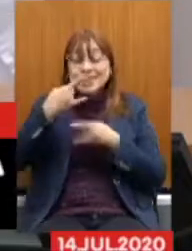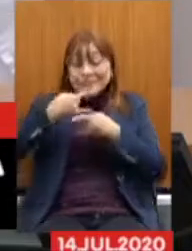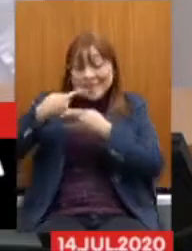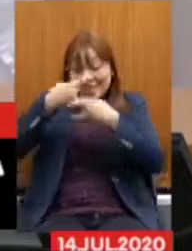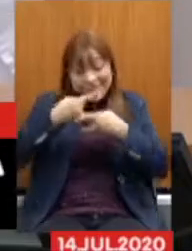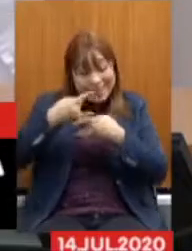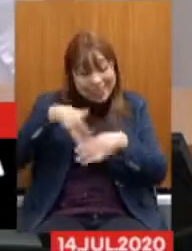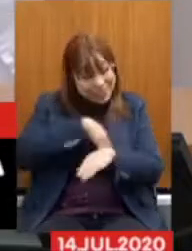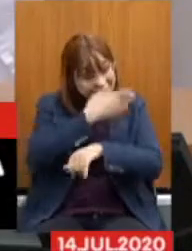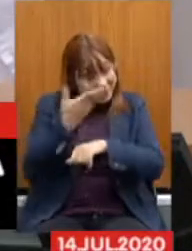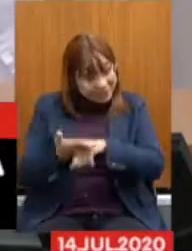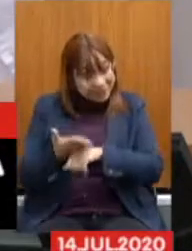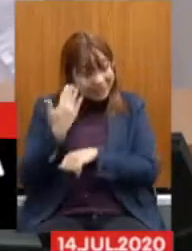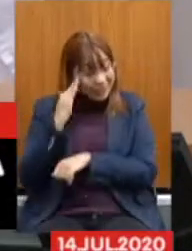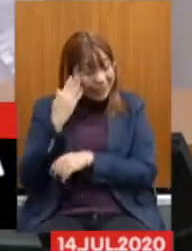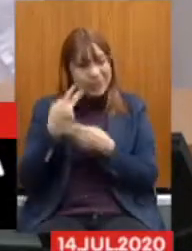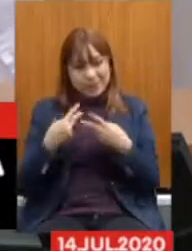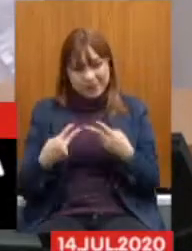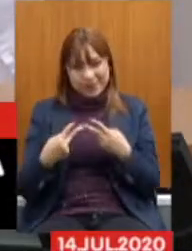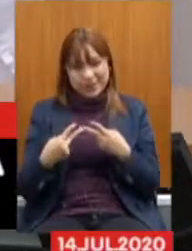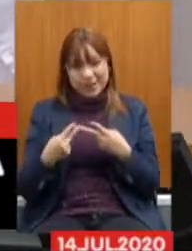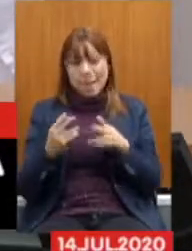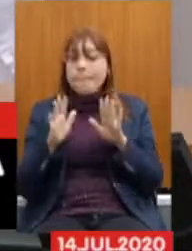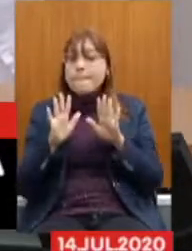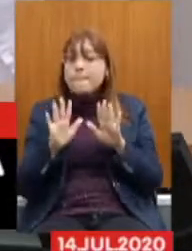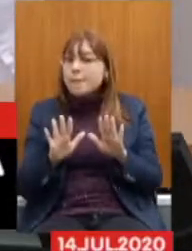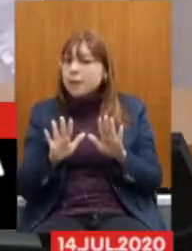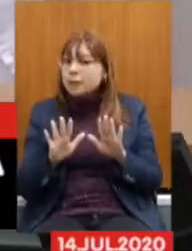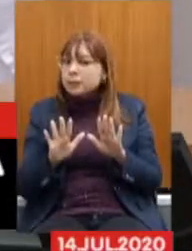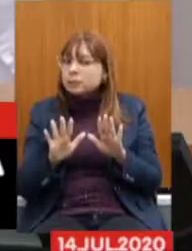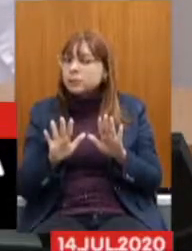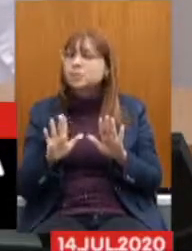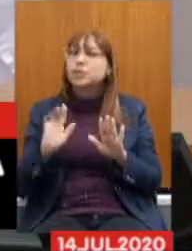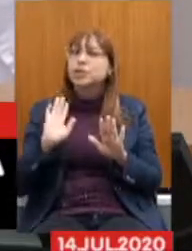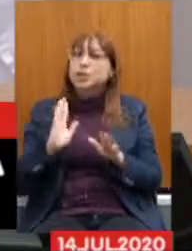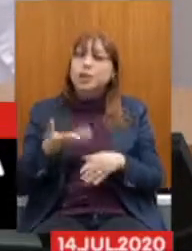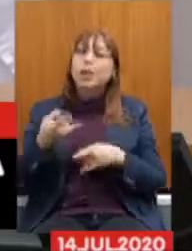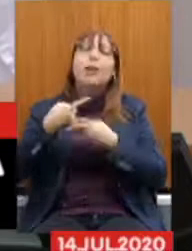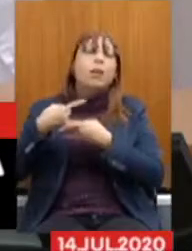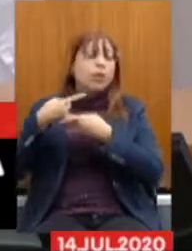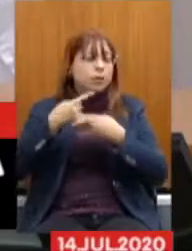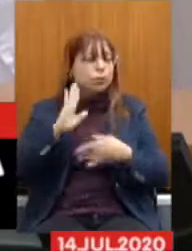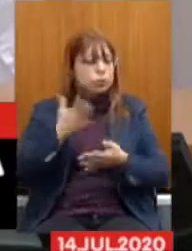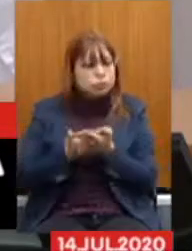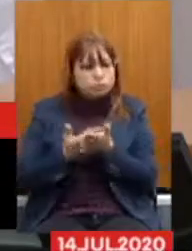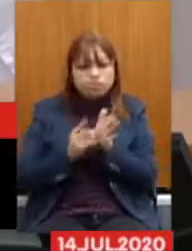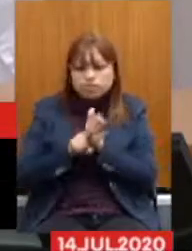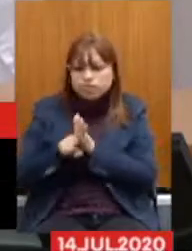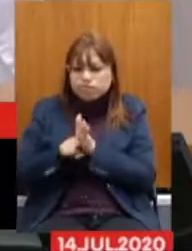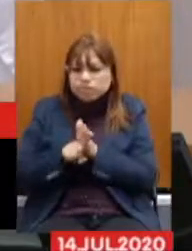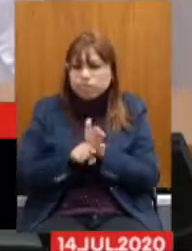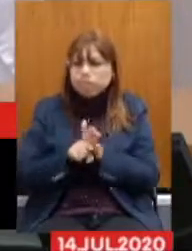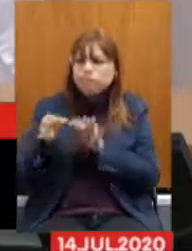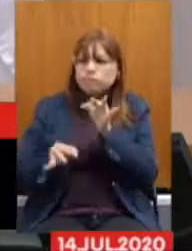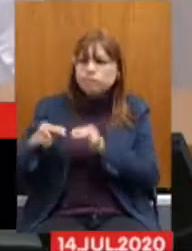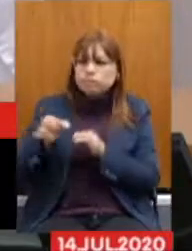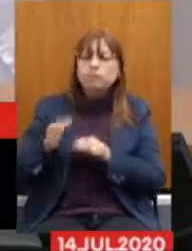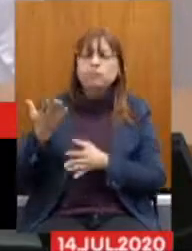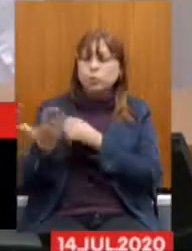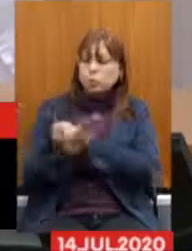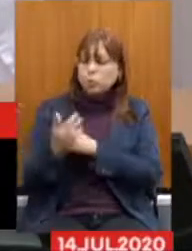Para tentar entender as coisas E aí Já fizemos webinar Já fizemos live Estudiosos Juristas Nos